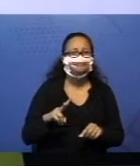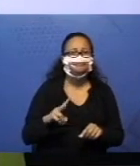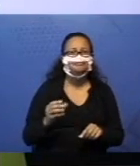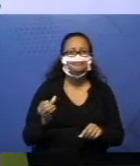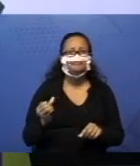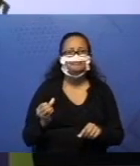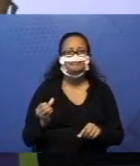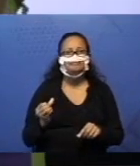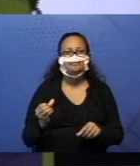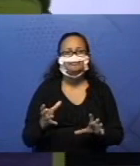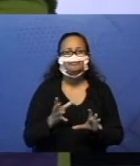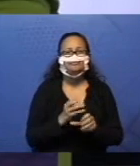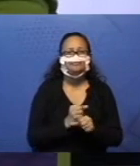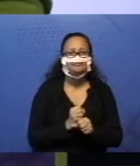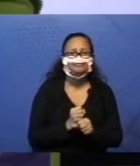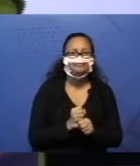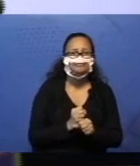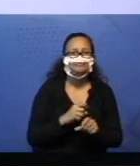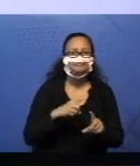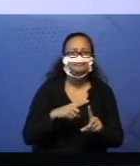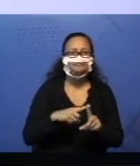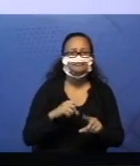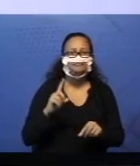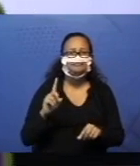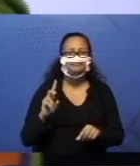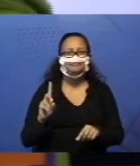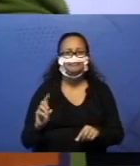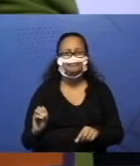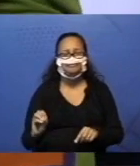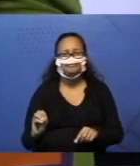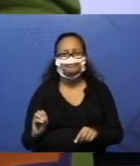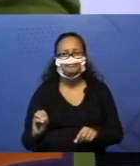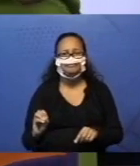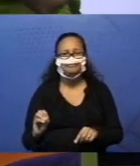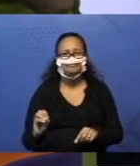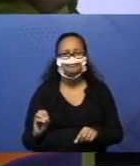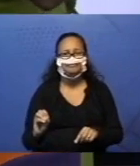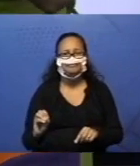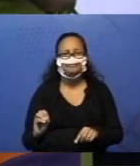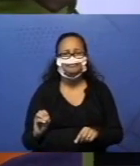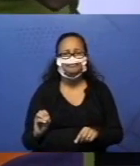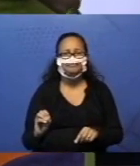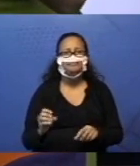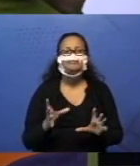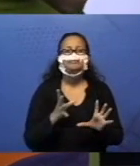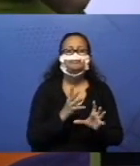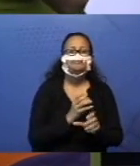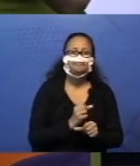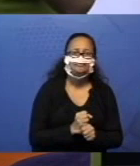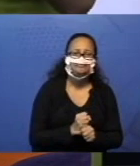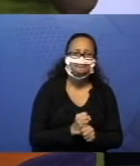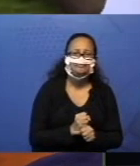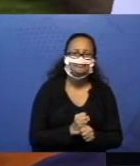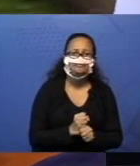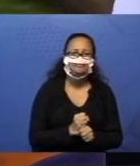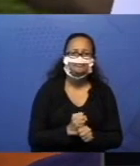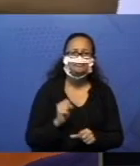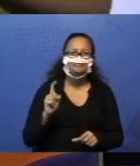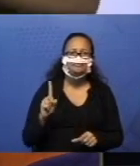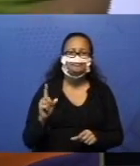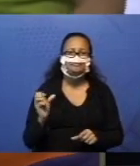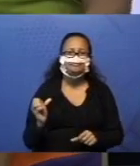Seis mais dez. Guardo dez na cabeça, que é maior. Dez. Onze, doze, treze, quatorze, quinze,